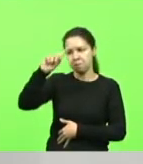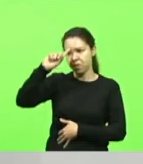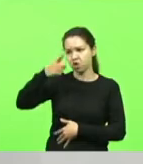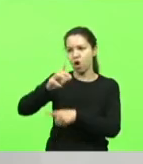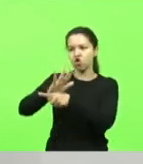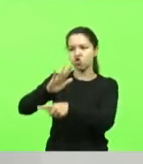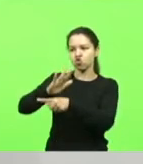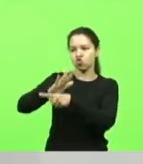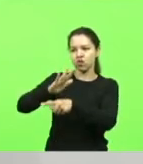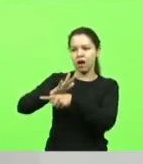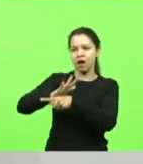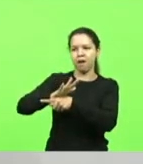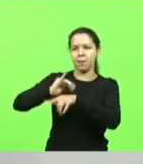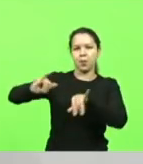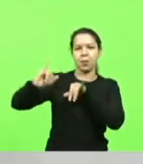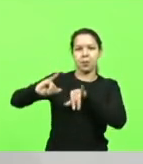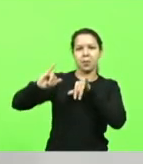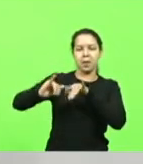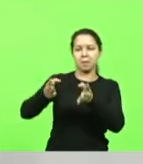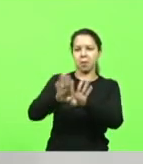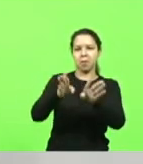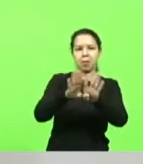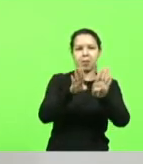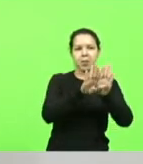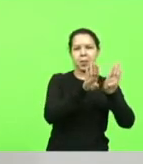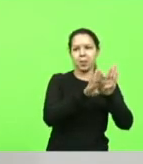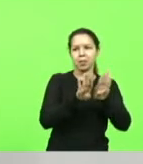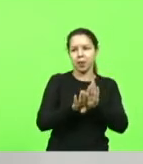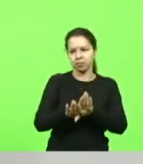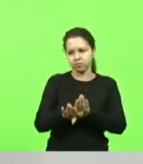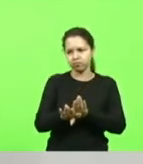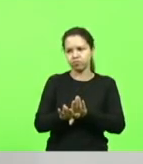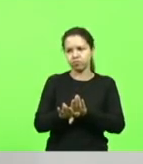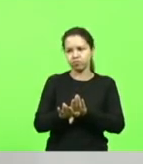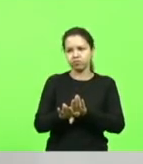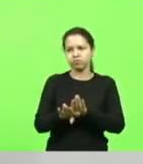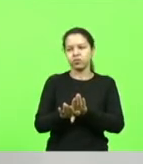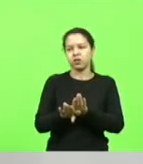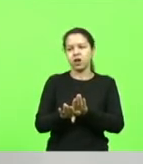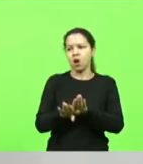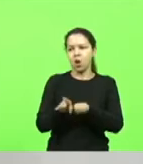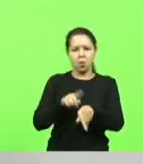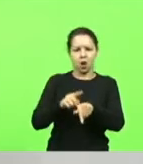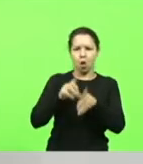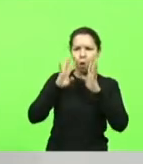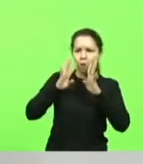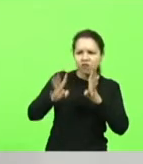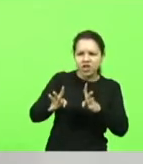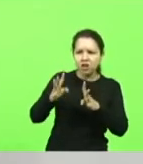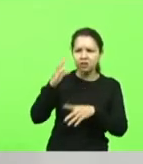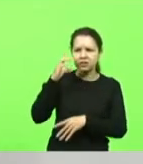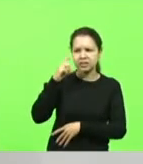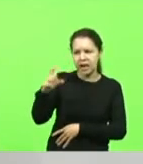ajudava com essa política do trancamento total. Em momento nenhum deu ouvido à ciência. Em momento nenhum